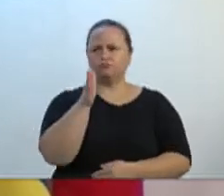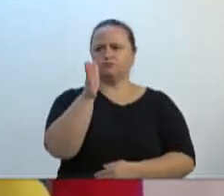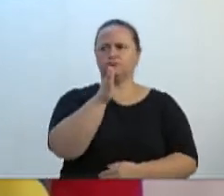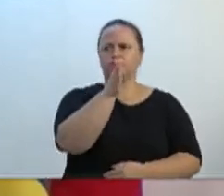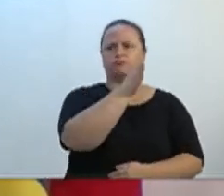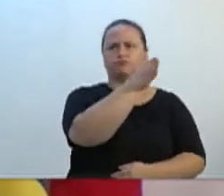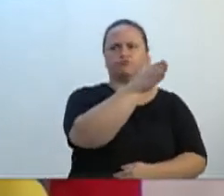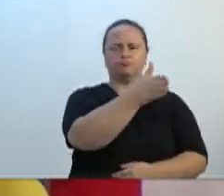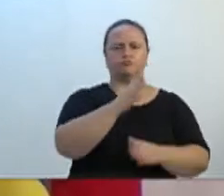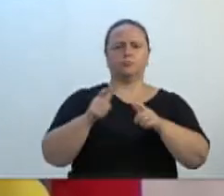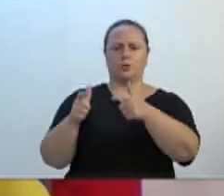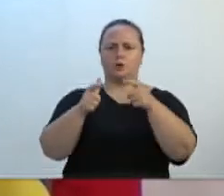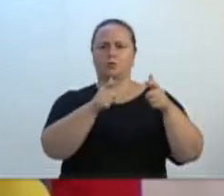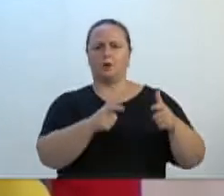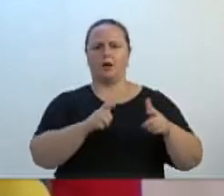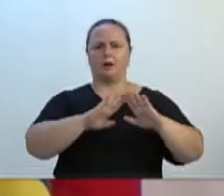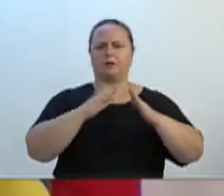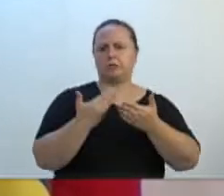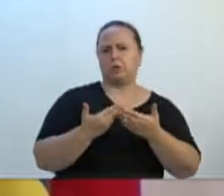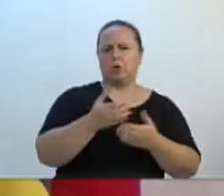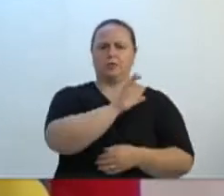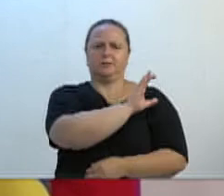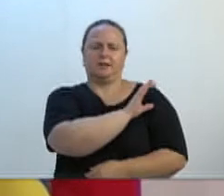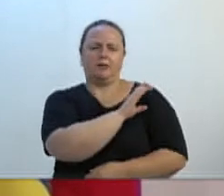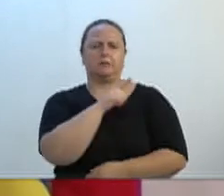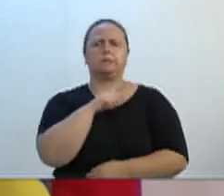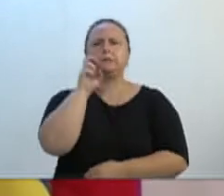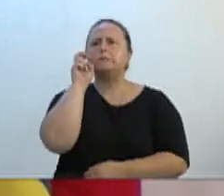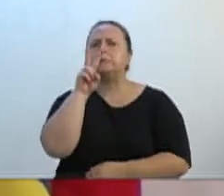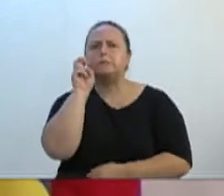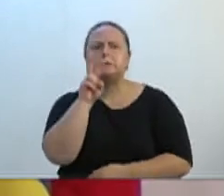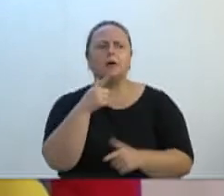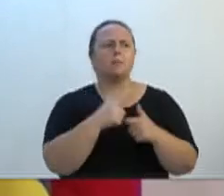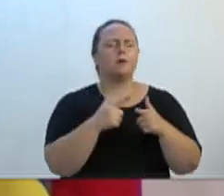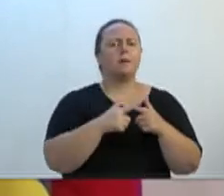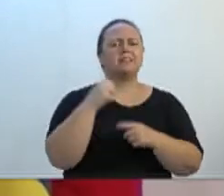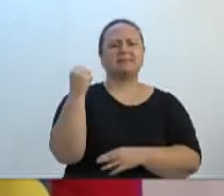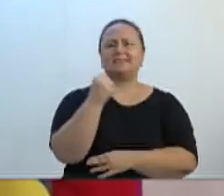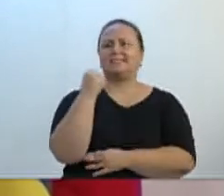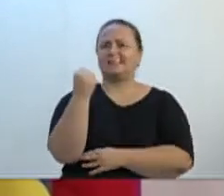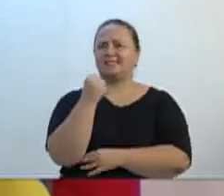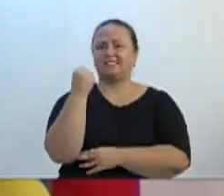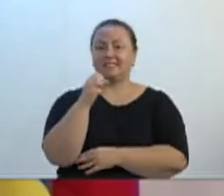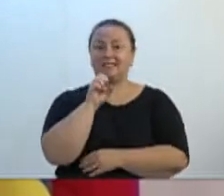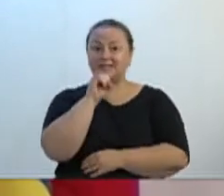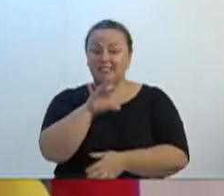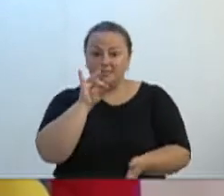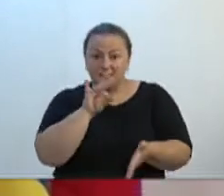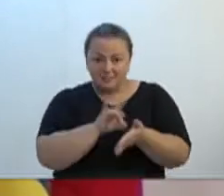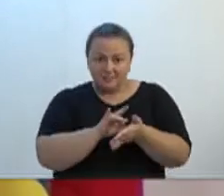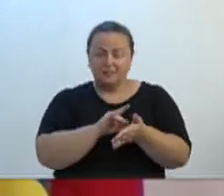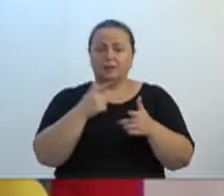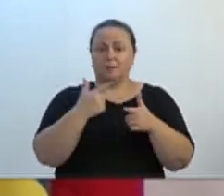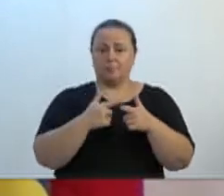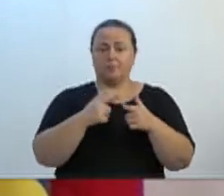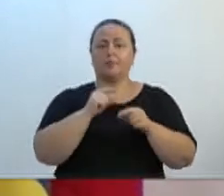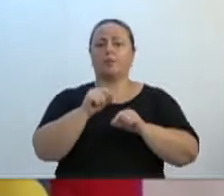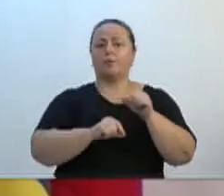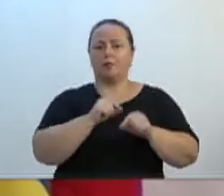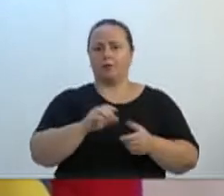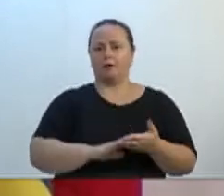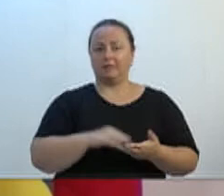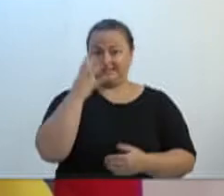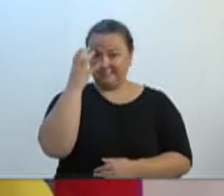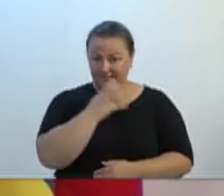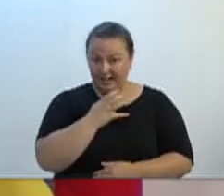centros de educação infantil, escolas com diversos problemas, alguns problemas graves, que se fosse levar a sério, seria interditado. Muitas escolas